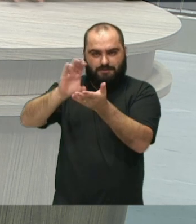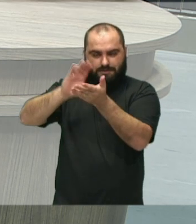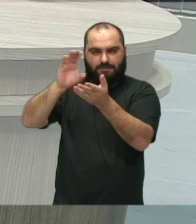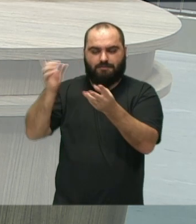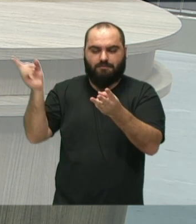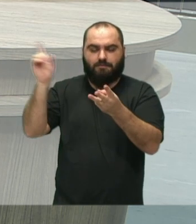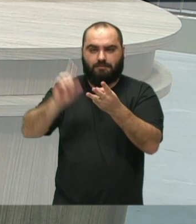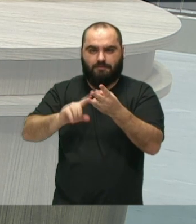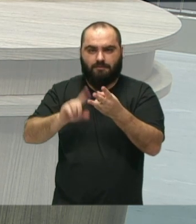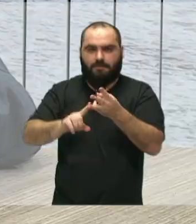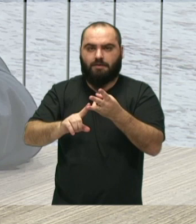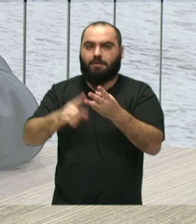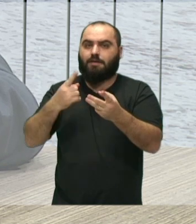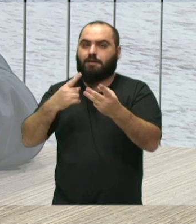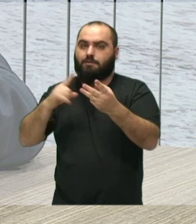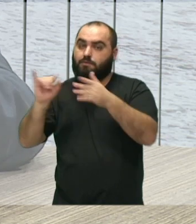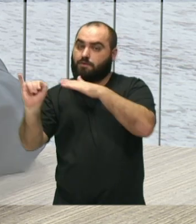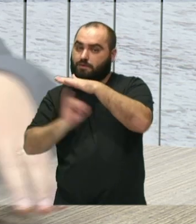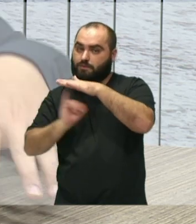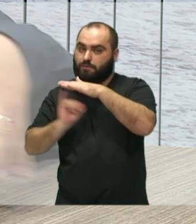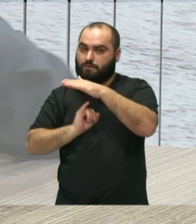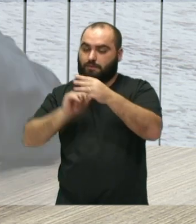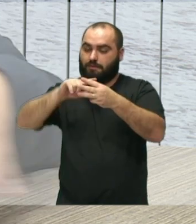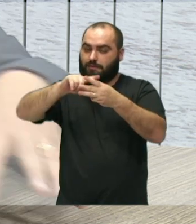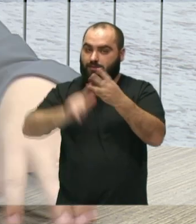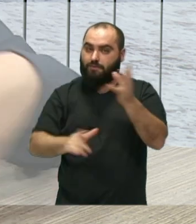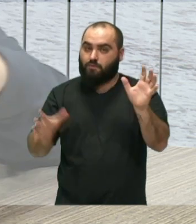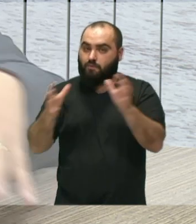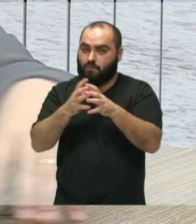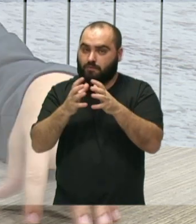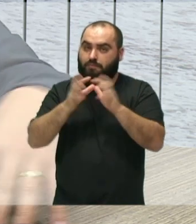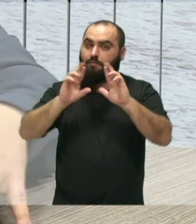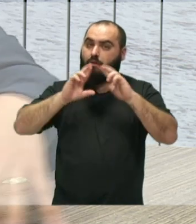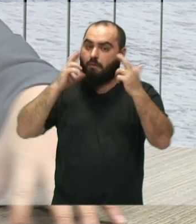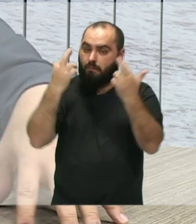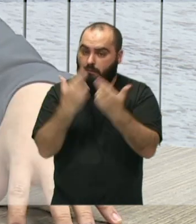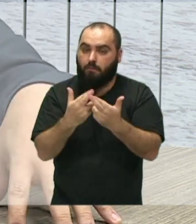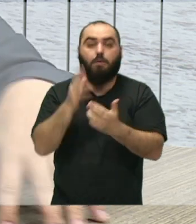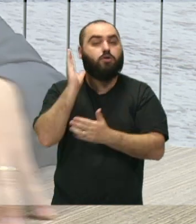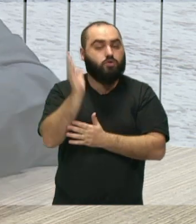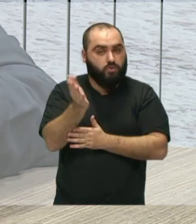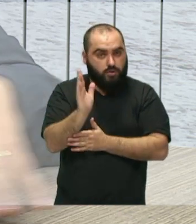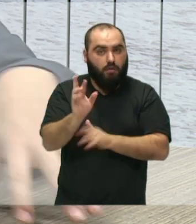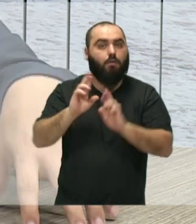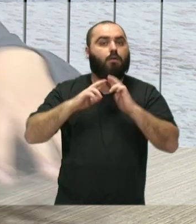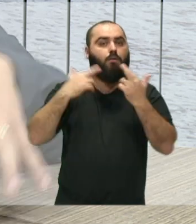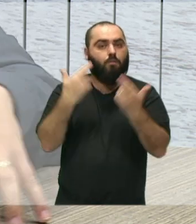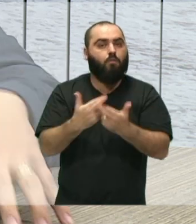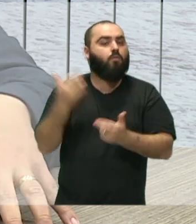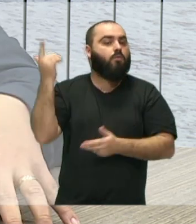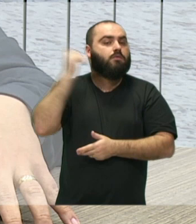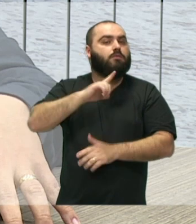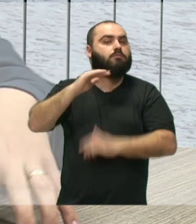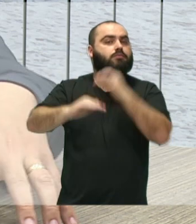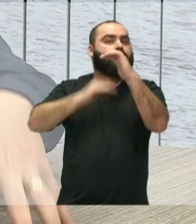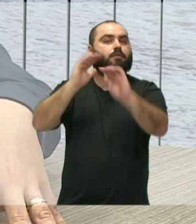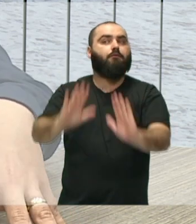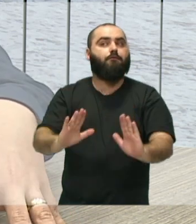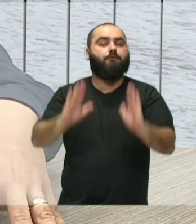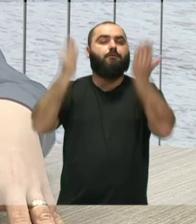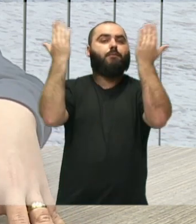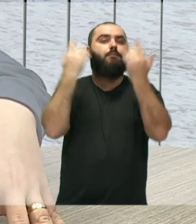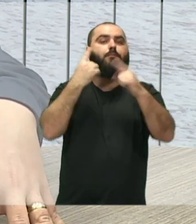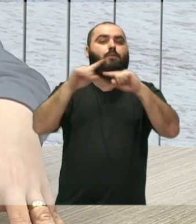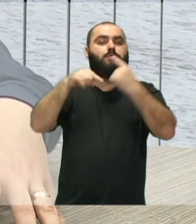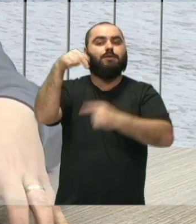Culturais, e o conservatório. Esses três grupos se reúnem, já estamos reunidos, inclusive, para desenvolver o nosso Festival de Música agora